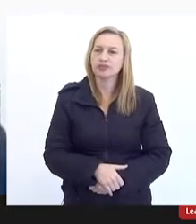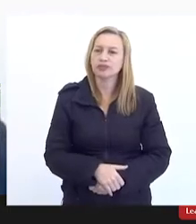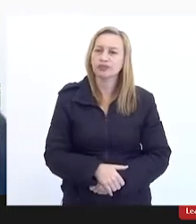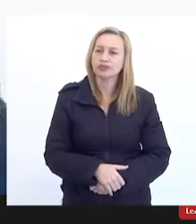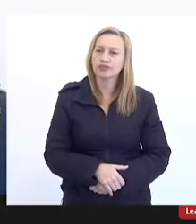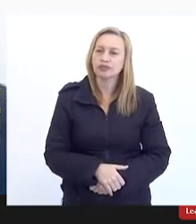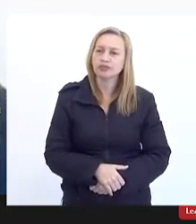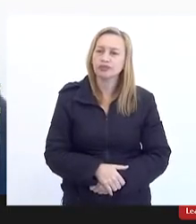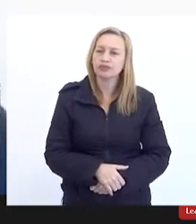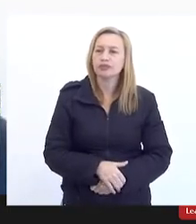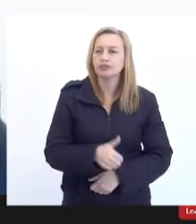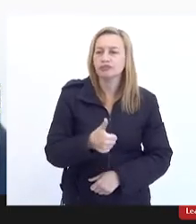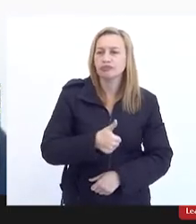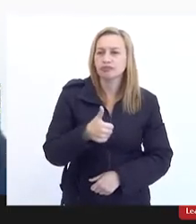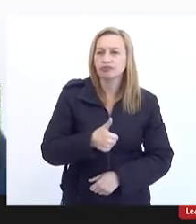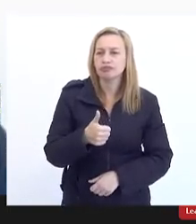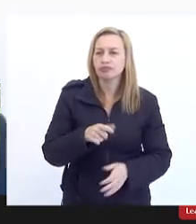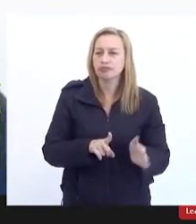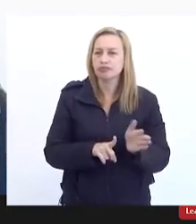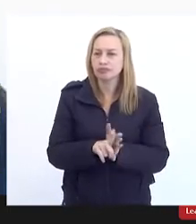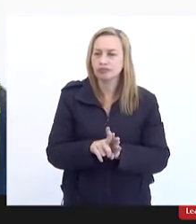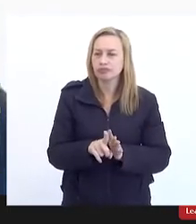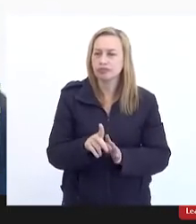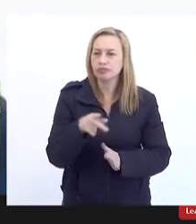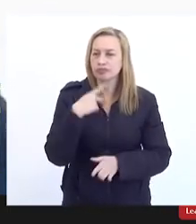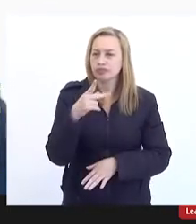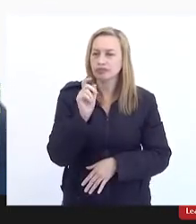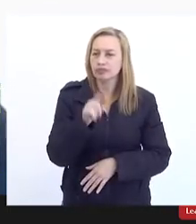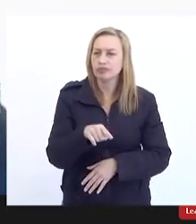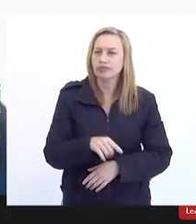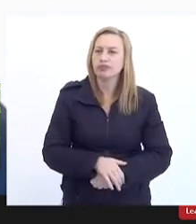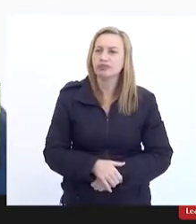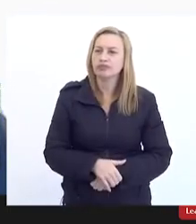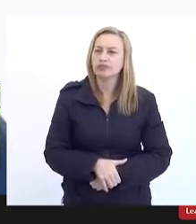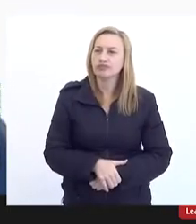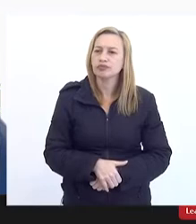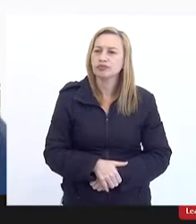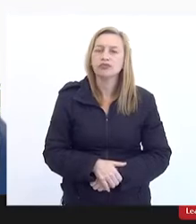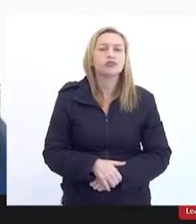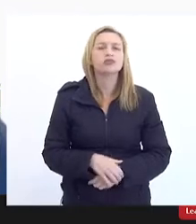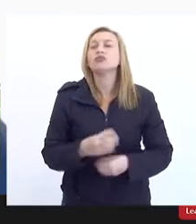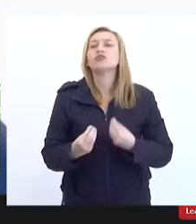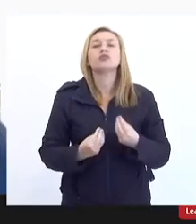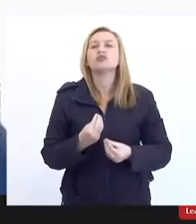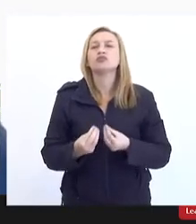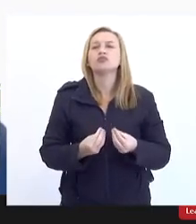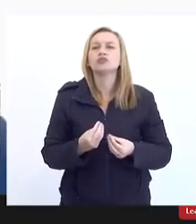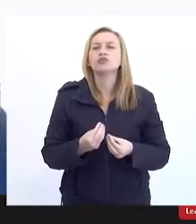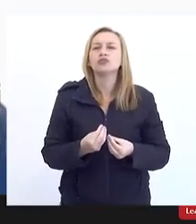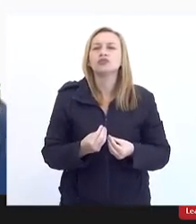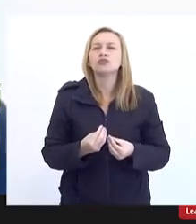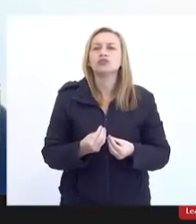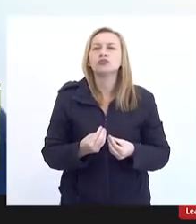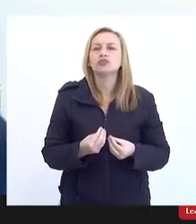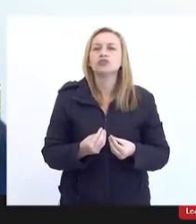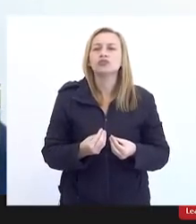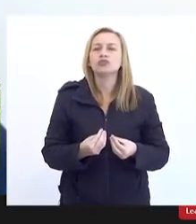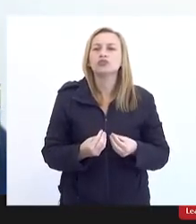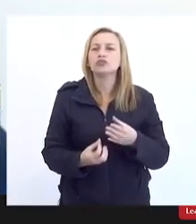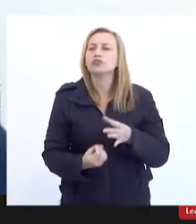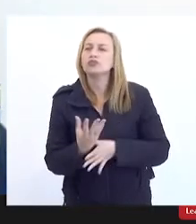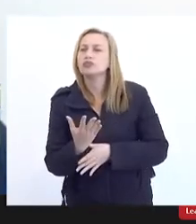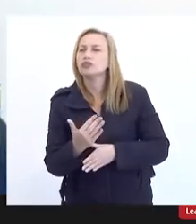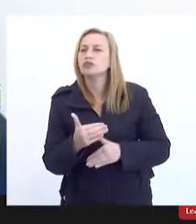a primeira crítica que a gente coloca e apresenta é como está sendo feito como foi feito esse processo